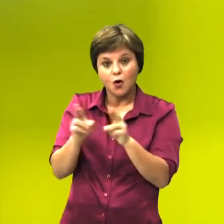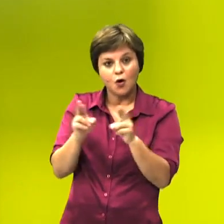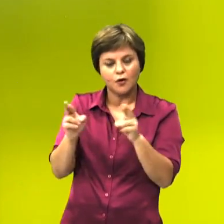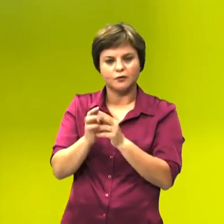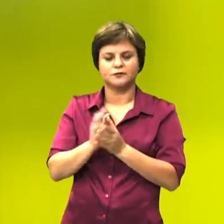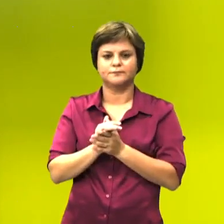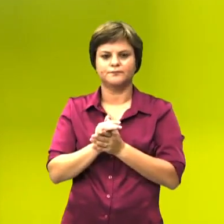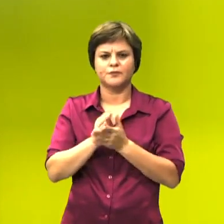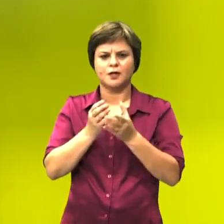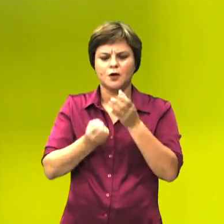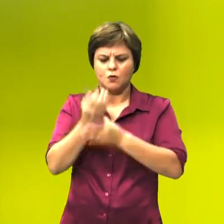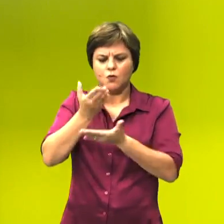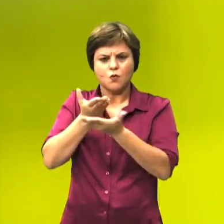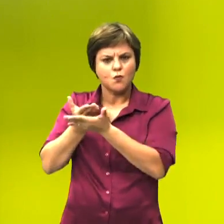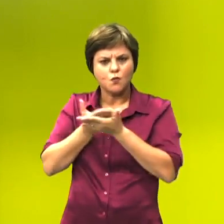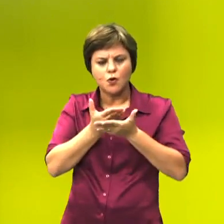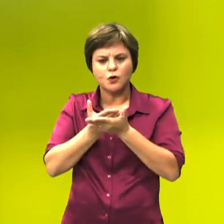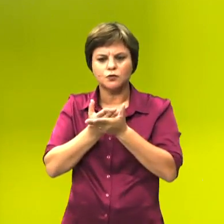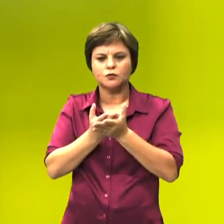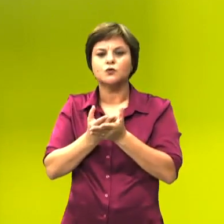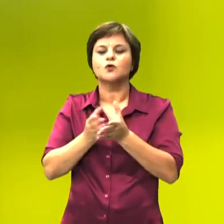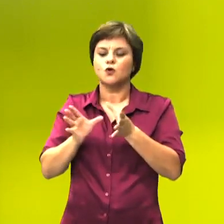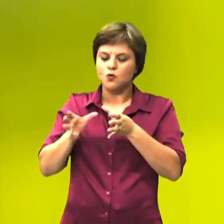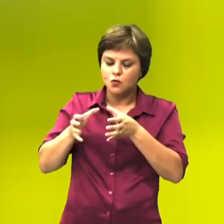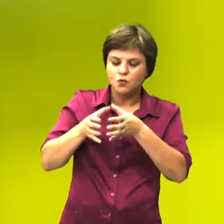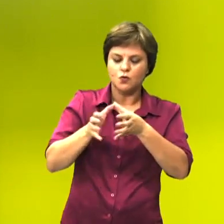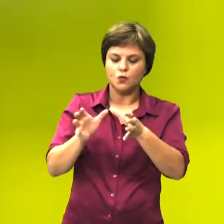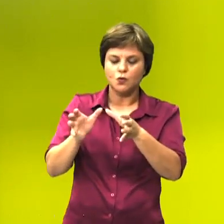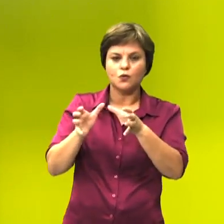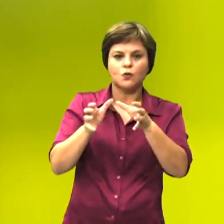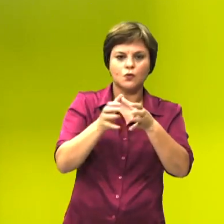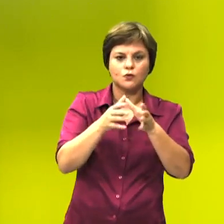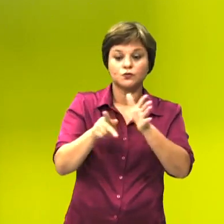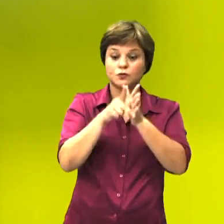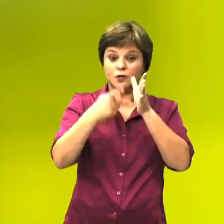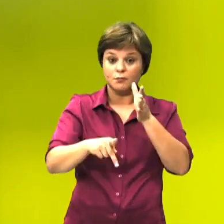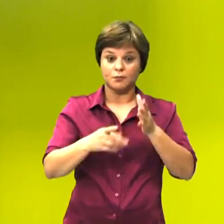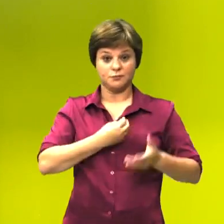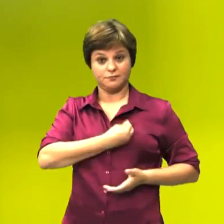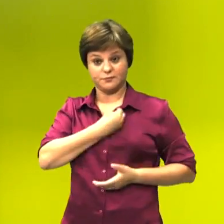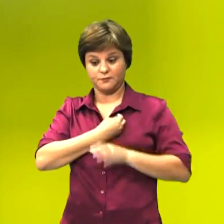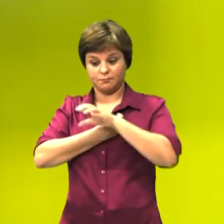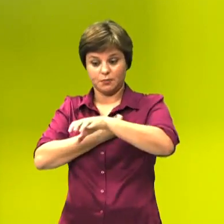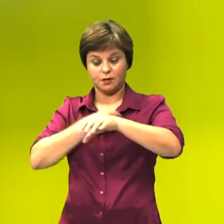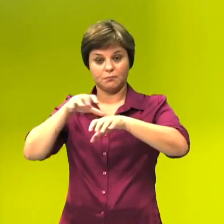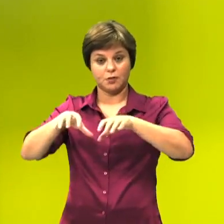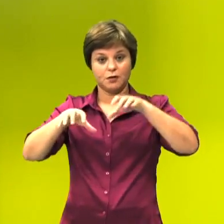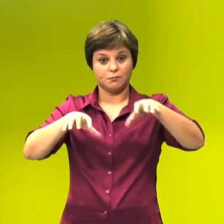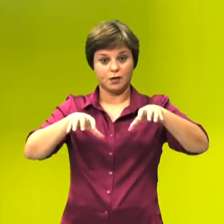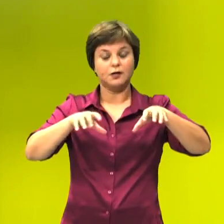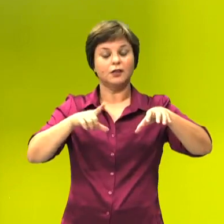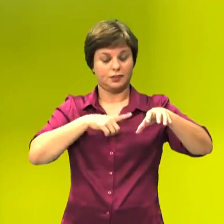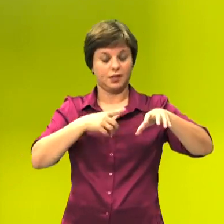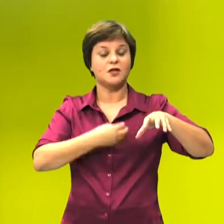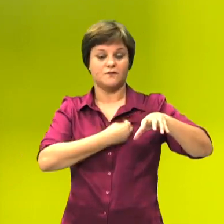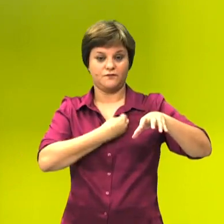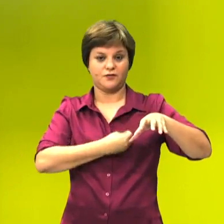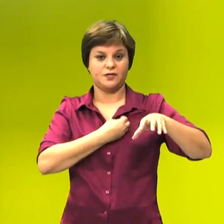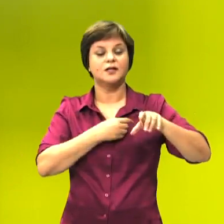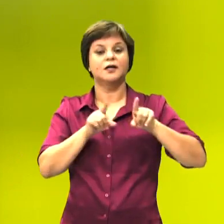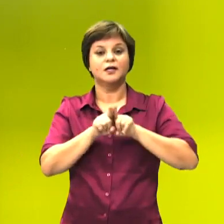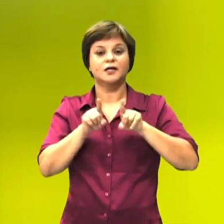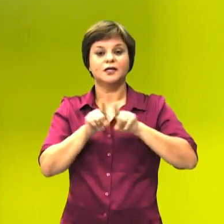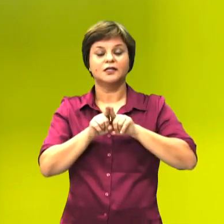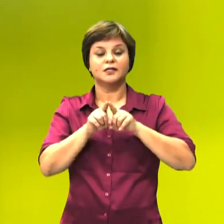Um ecossistema, conjunto formado por fatores bióticos, aqueles fatores que têm vida, e pelos